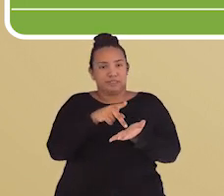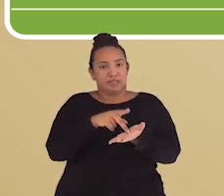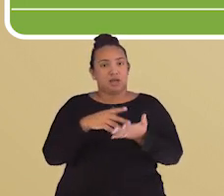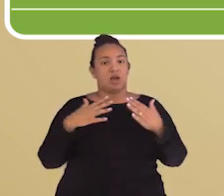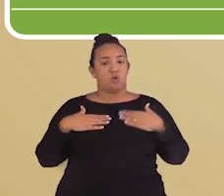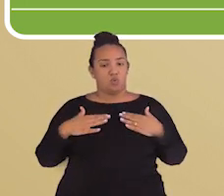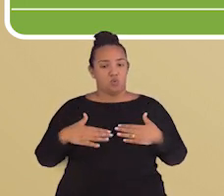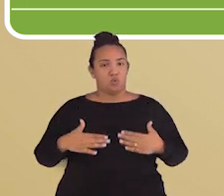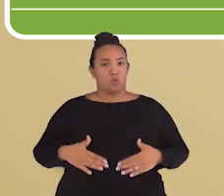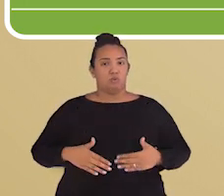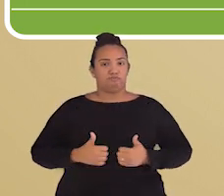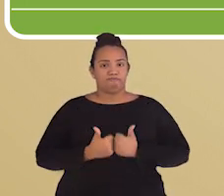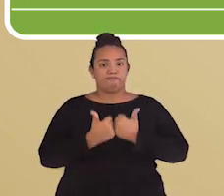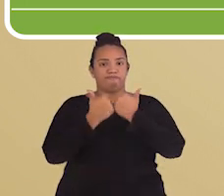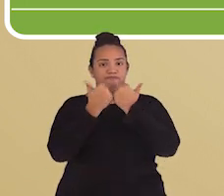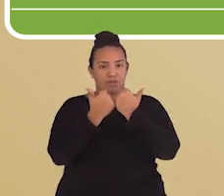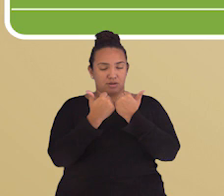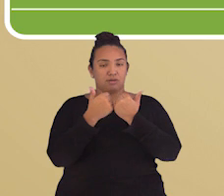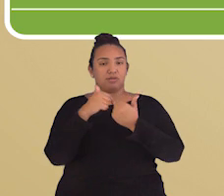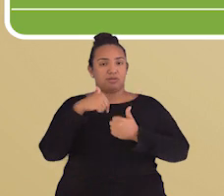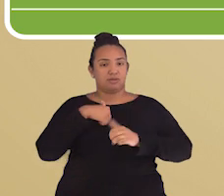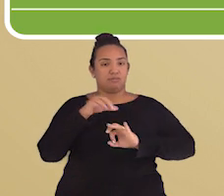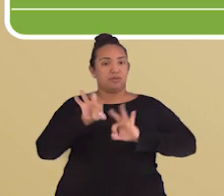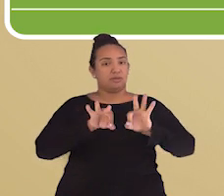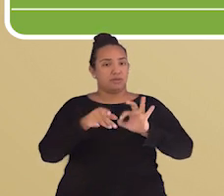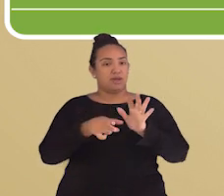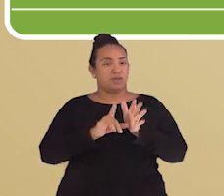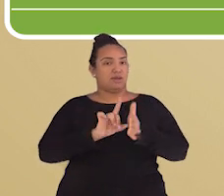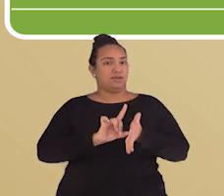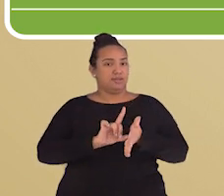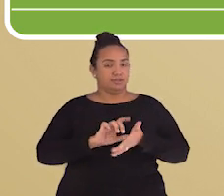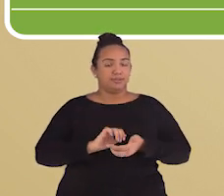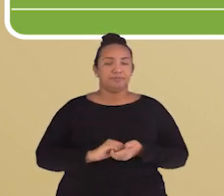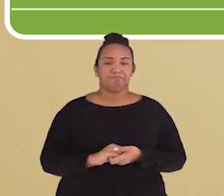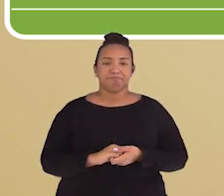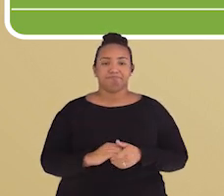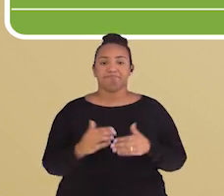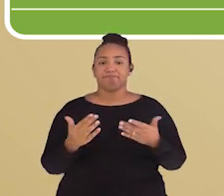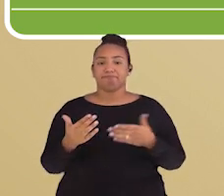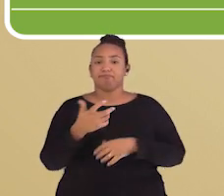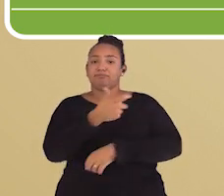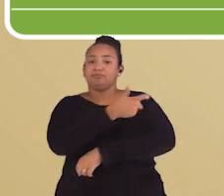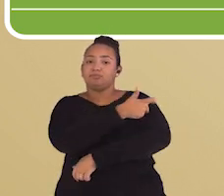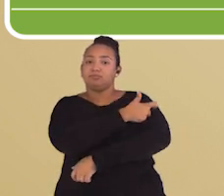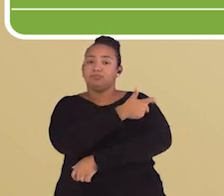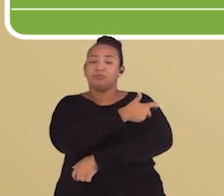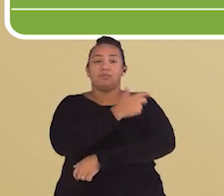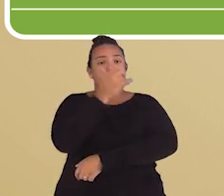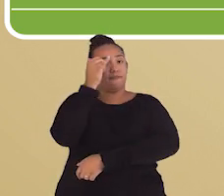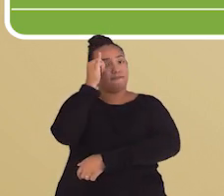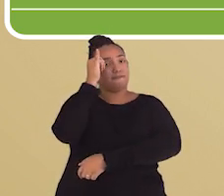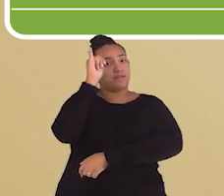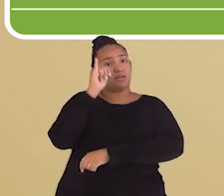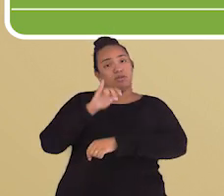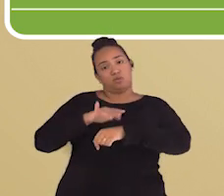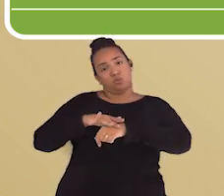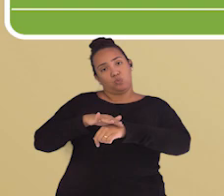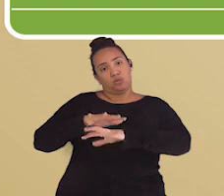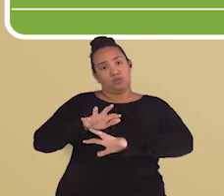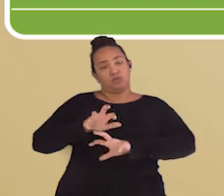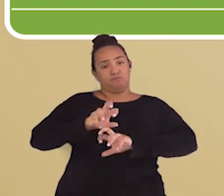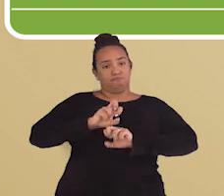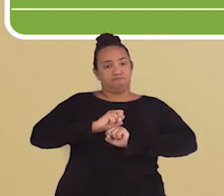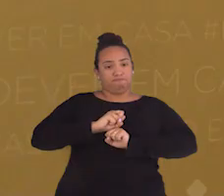imunológico à amostra menos agressiva da infecção. A vacina é um método de prevenção por